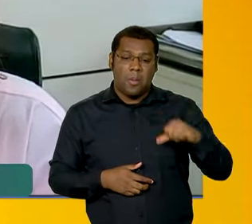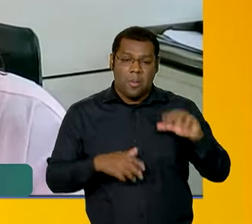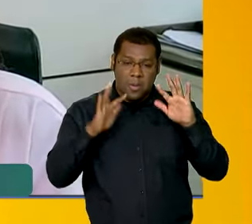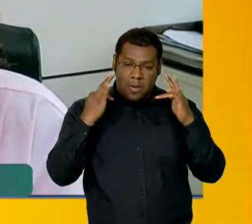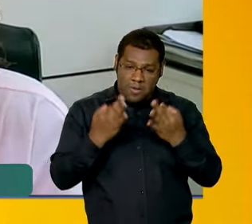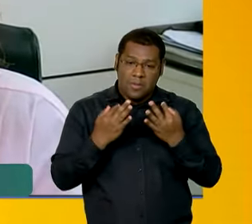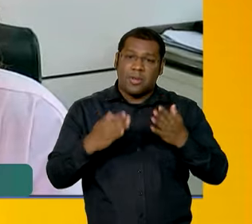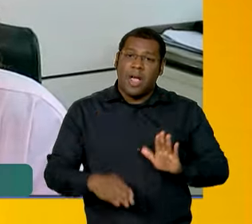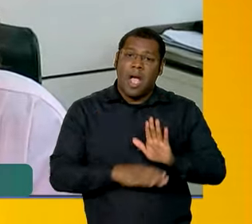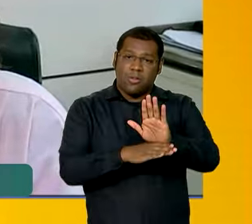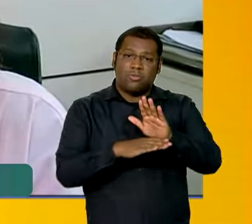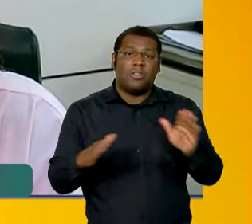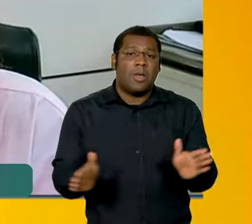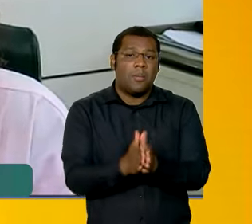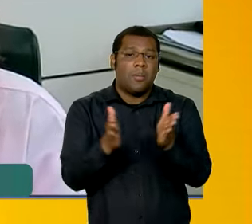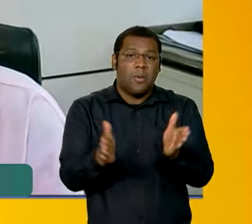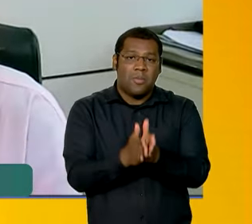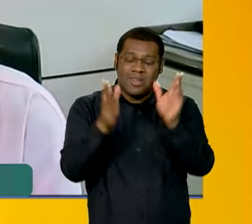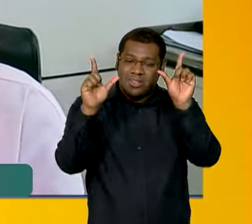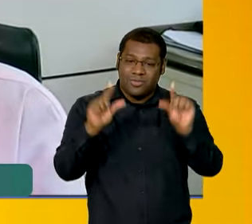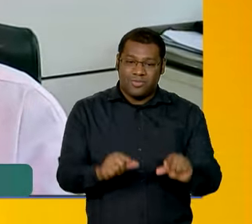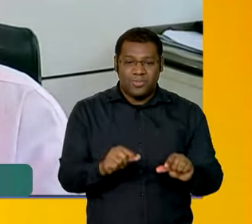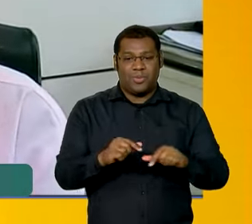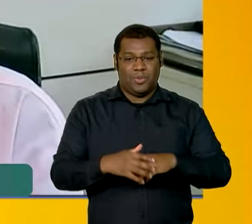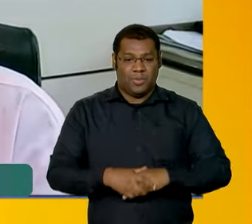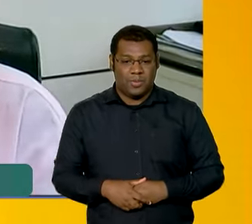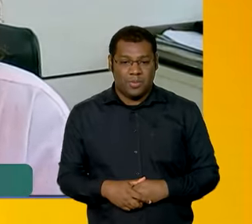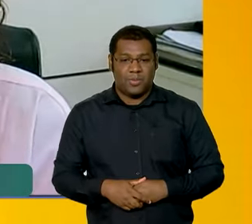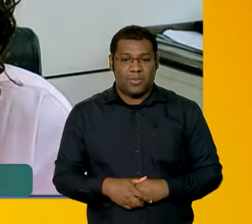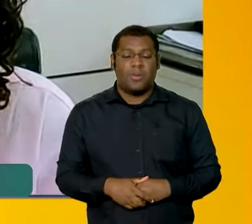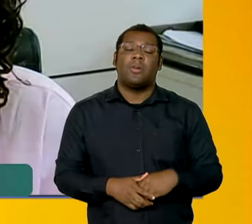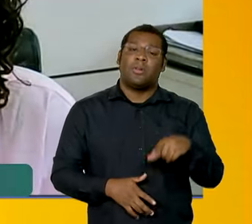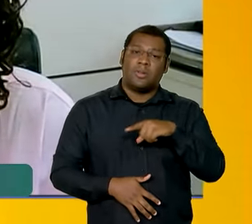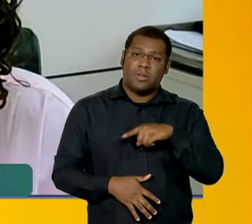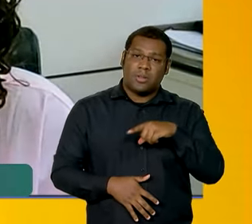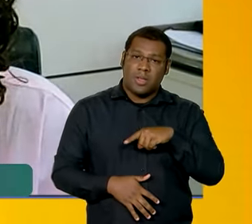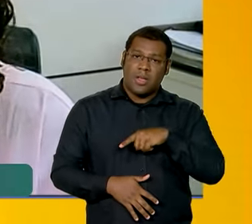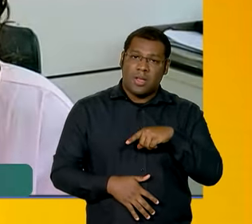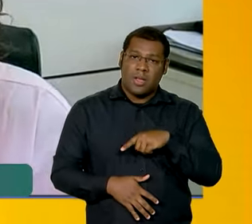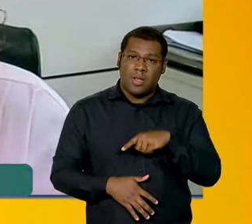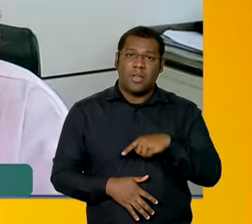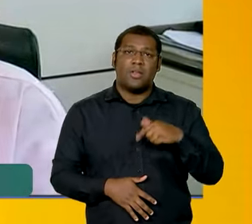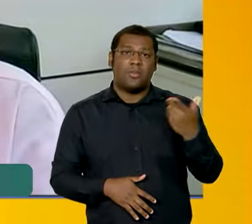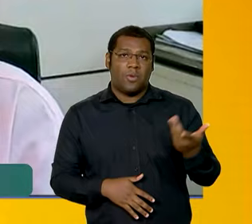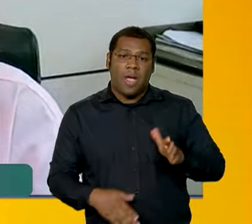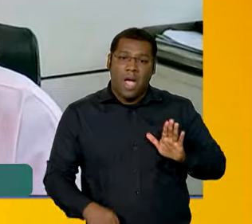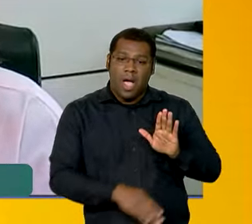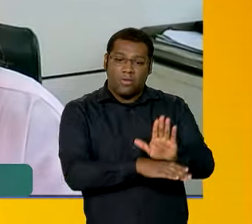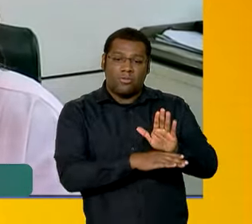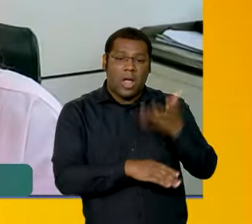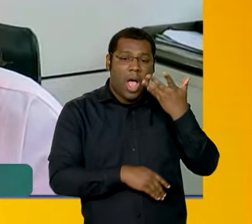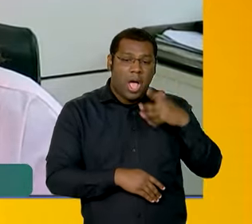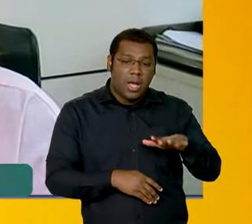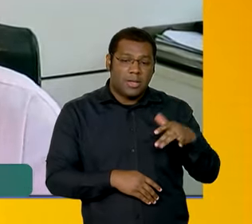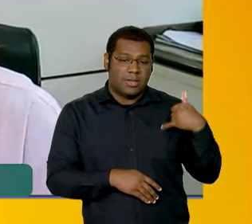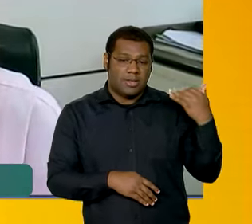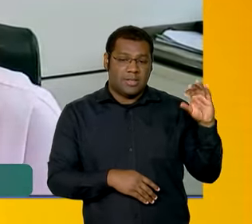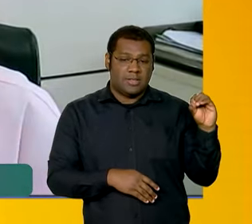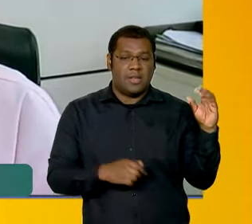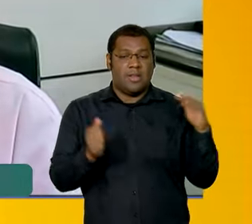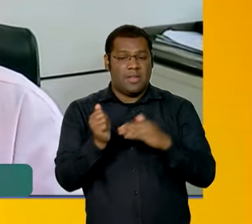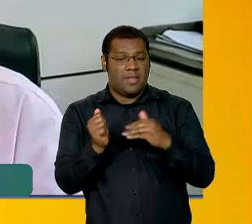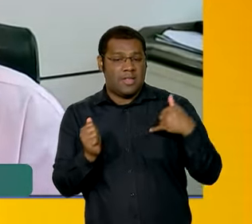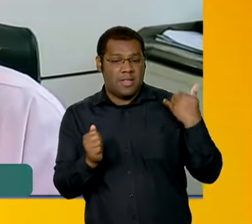romper a pobreza intergeracional. Então, a gente tem um benefício específico para a primeira infância, a gente ter condicionalidades.